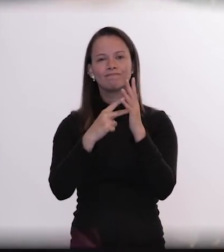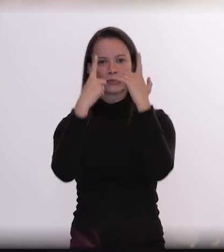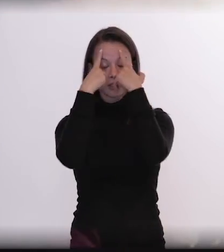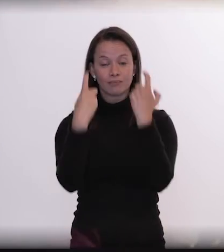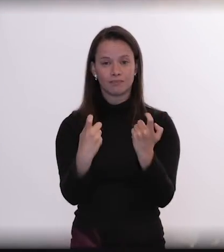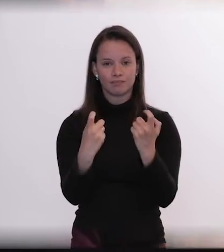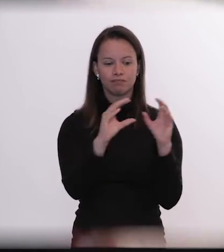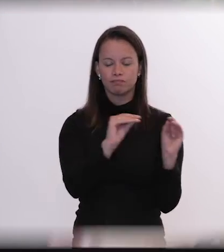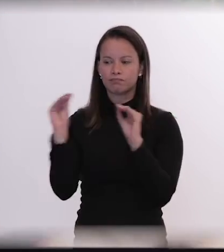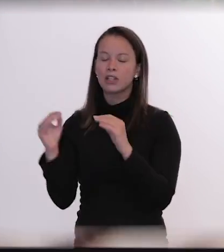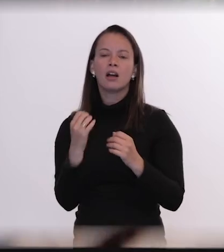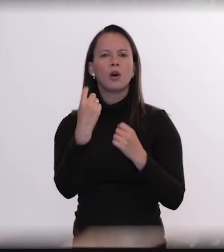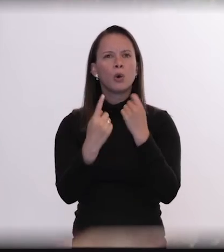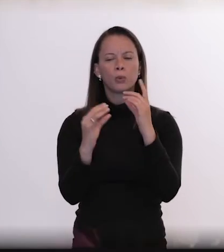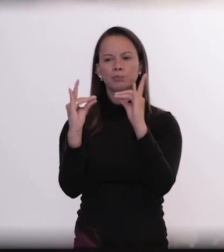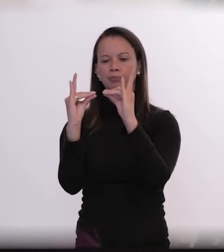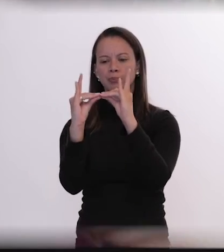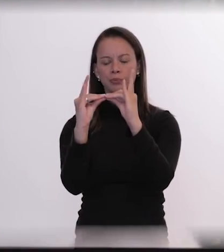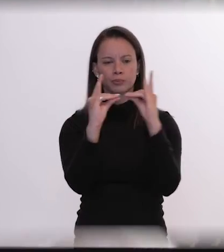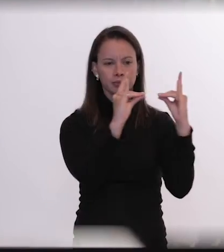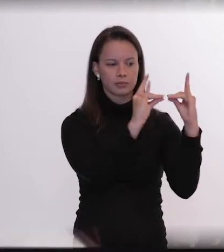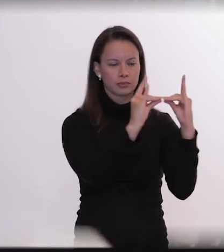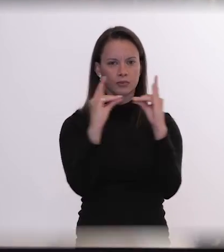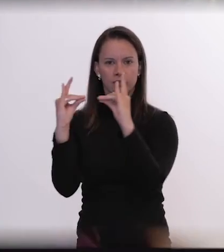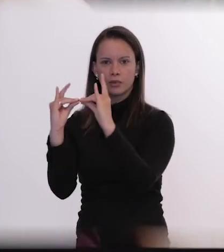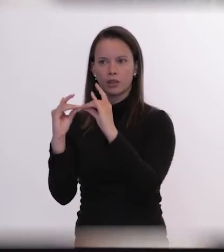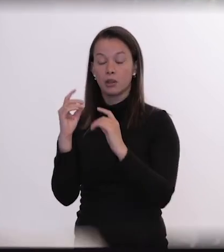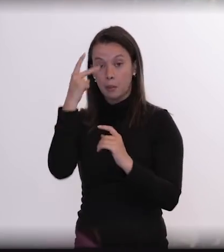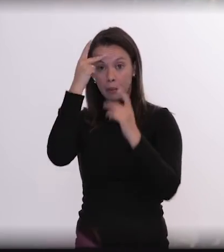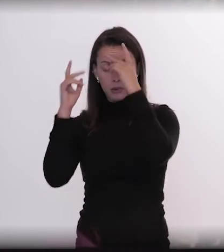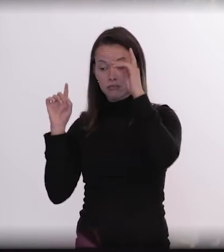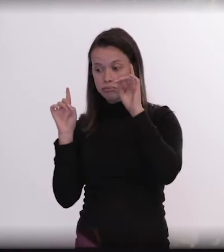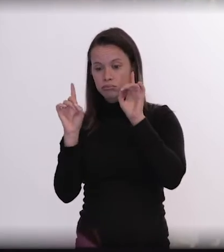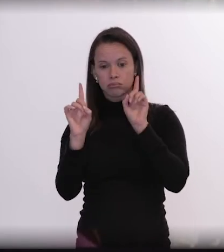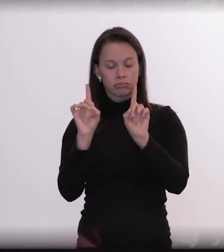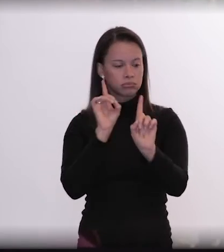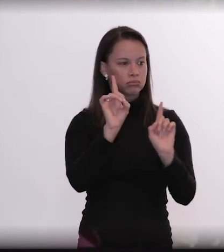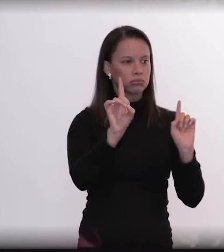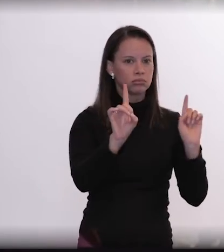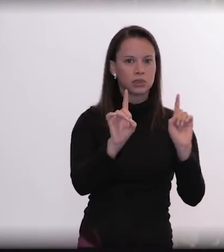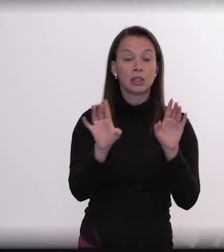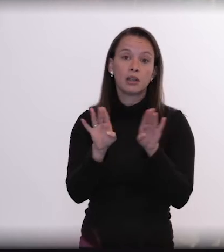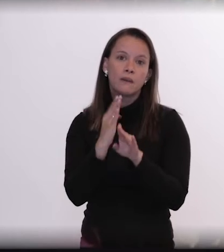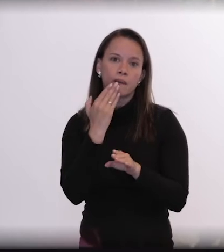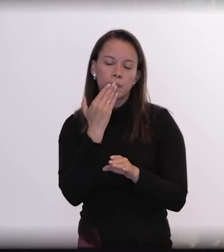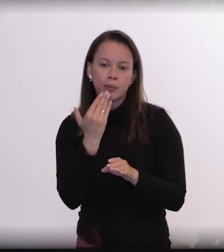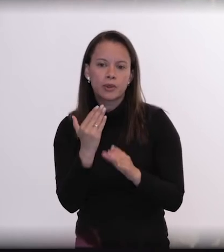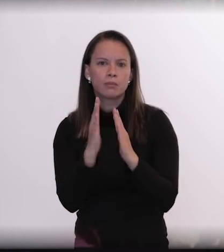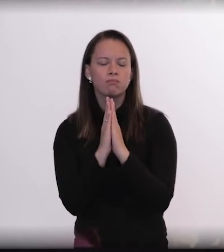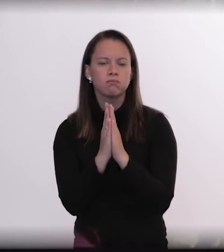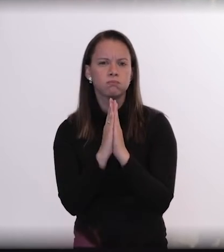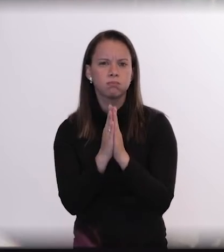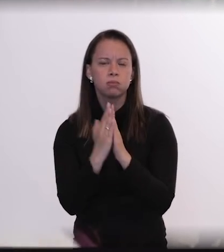nos próprios velórios as pessoas chegavam também com uma dizendo fazendo um pedido de socorro que